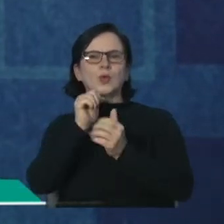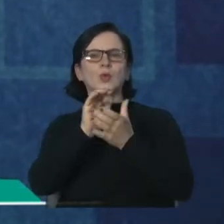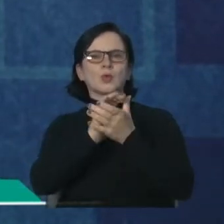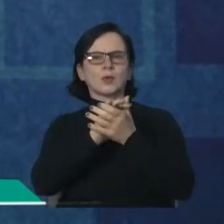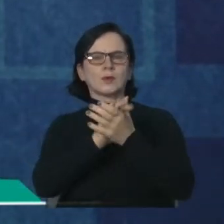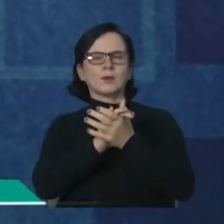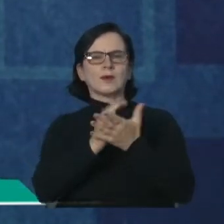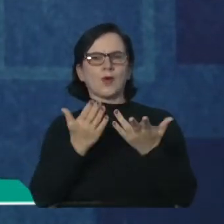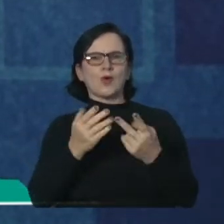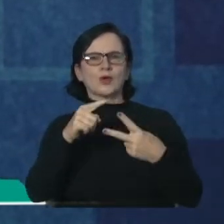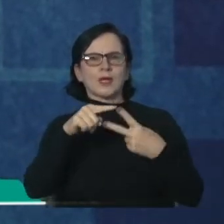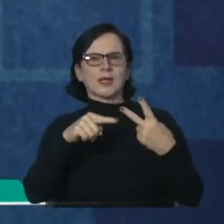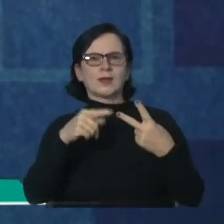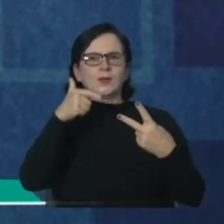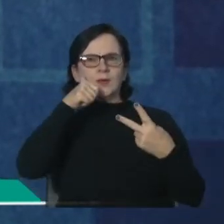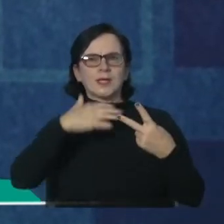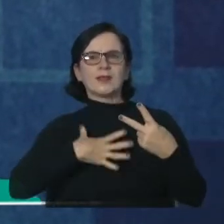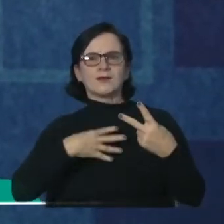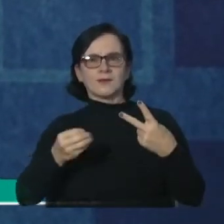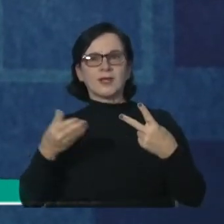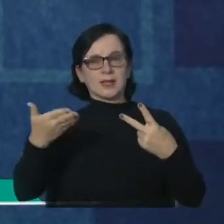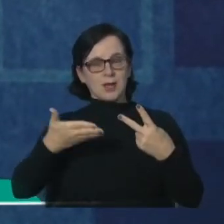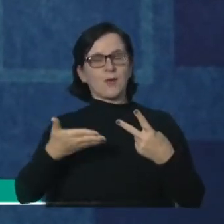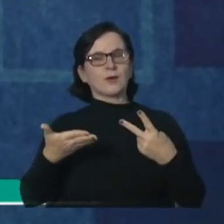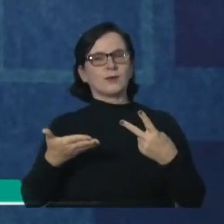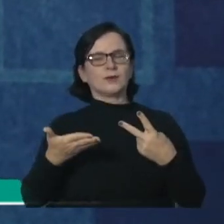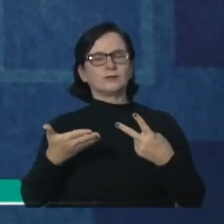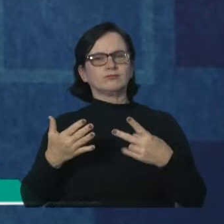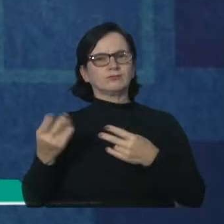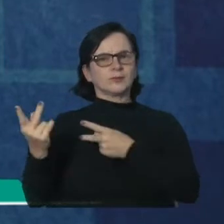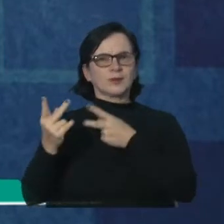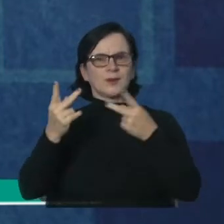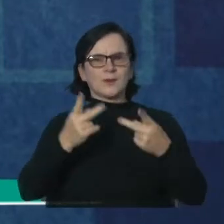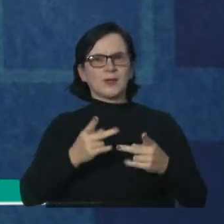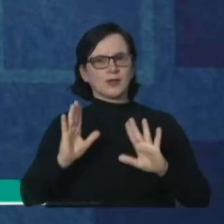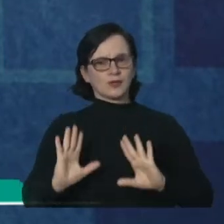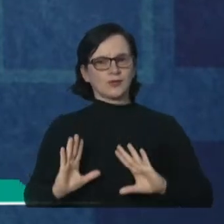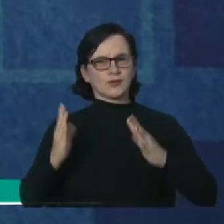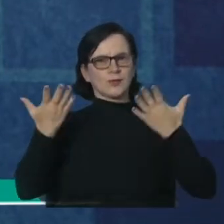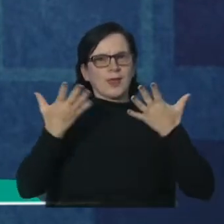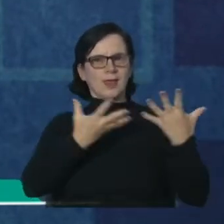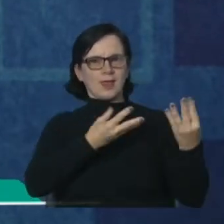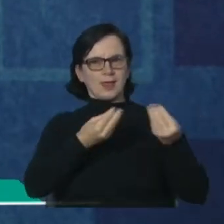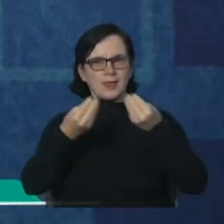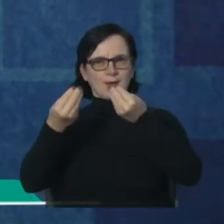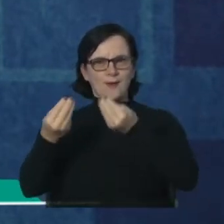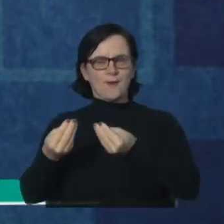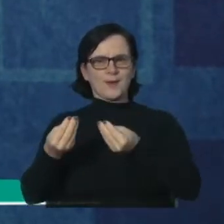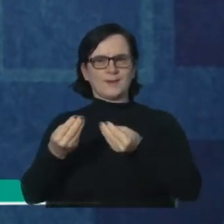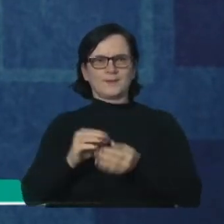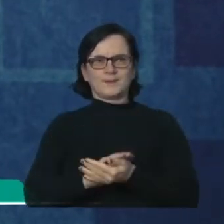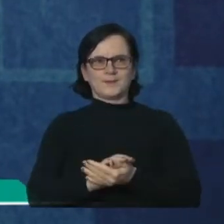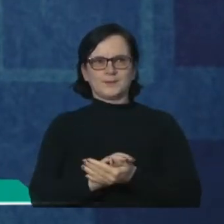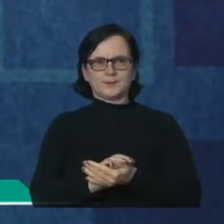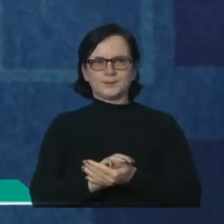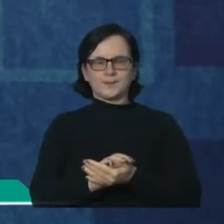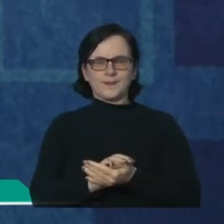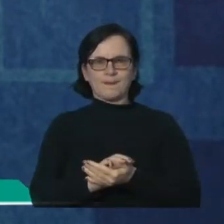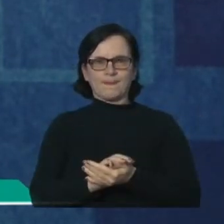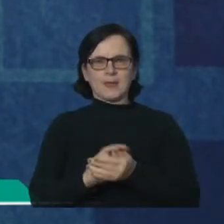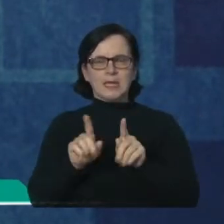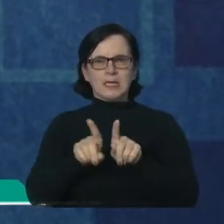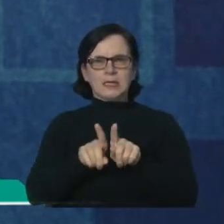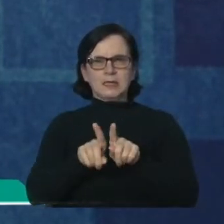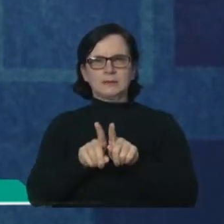suas filhas fizeram aqui, estiveram e estão presentes nesse ato solene para receberem a justa homenagem. E a